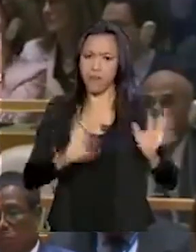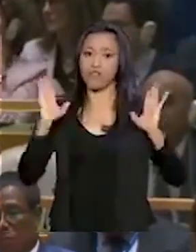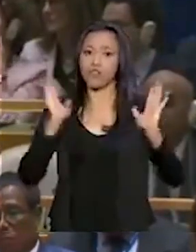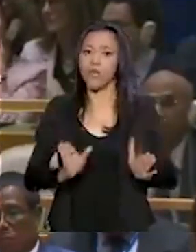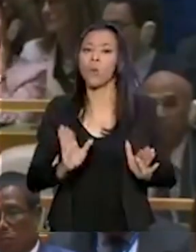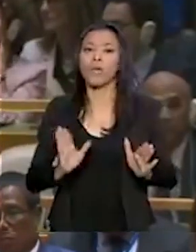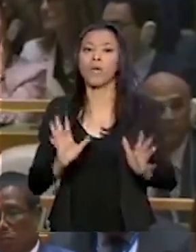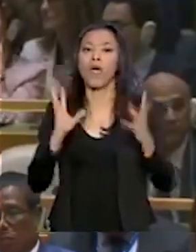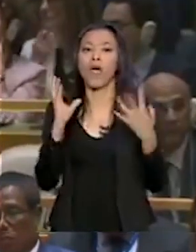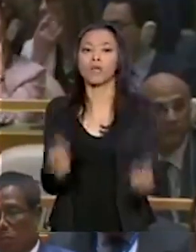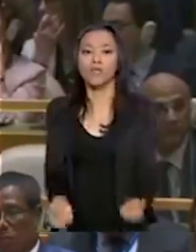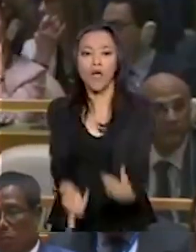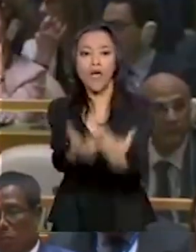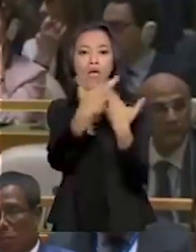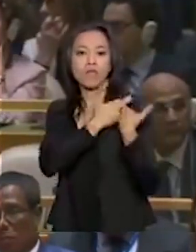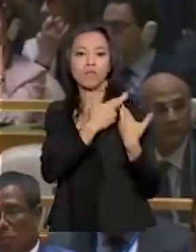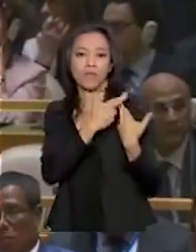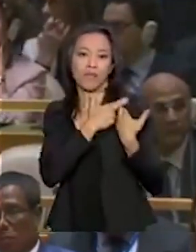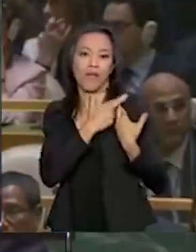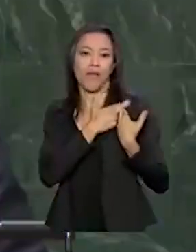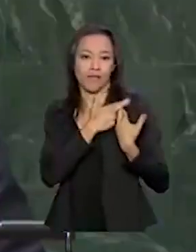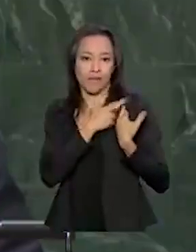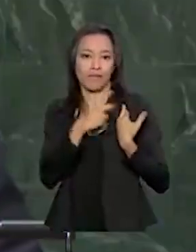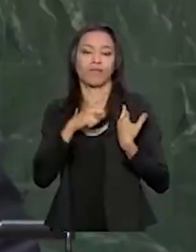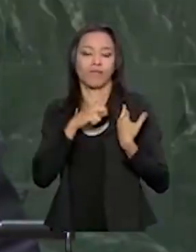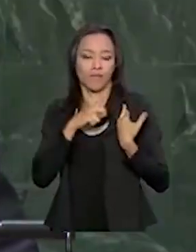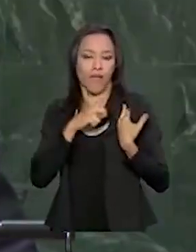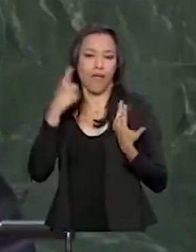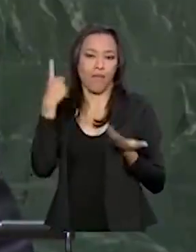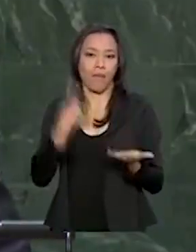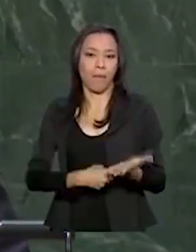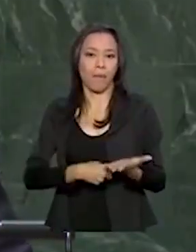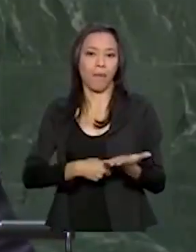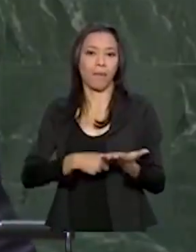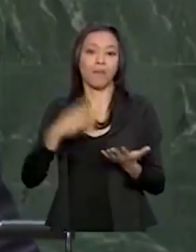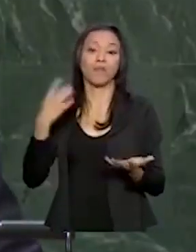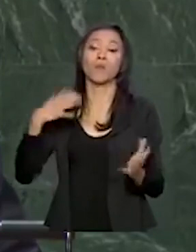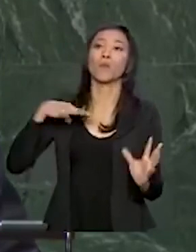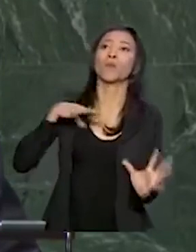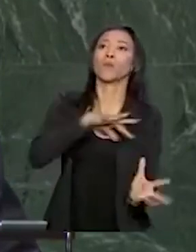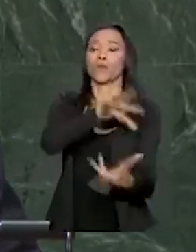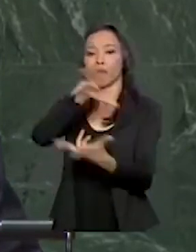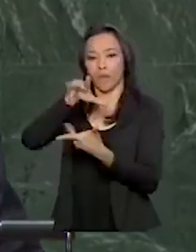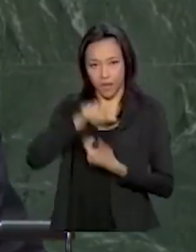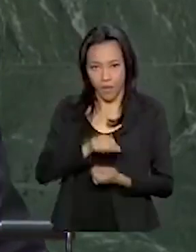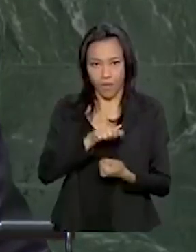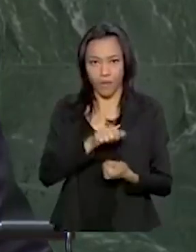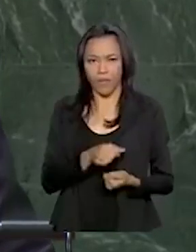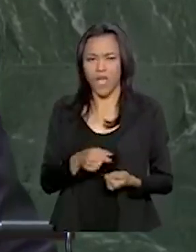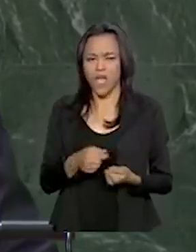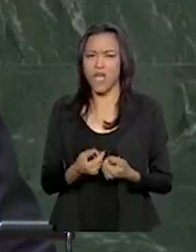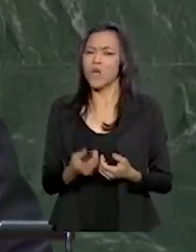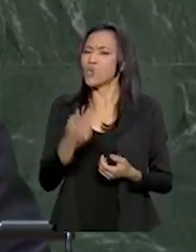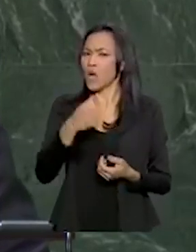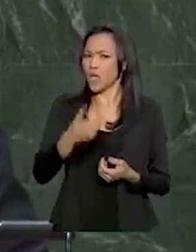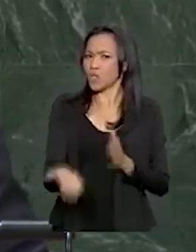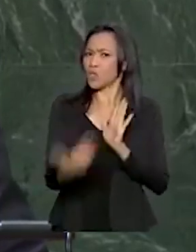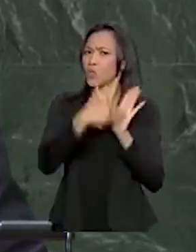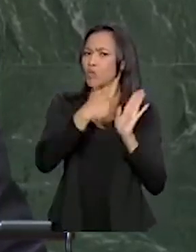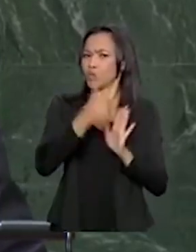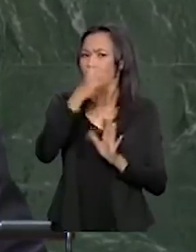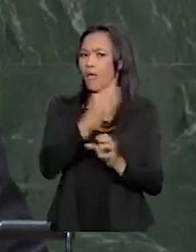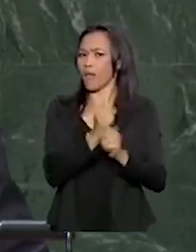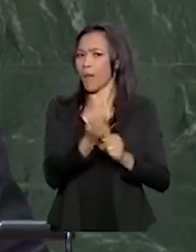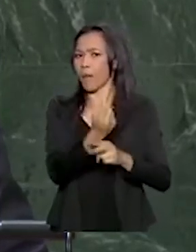responsabilidades que nos cabem no sistema internacional. Durante as últimas décadas, nos